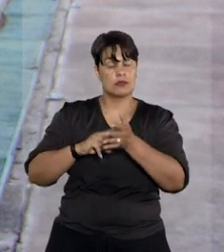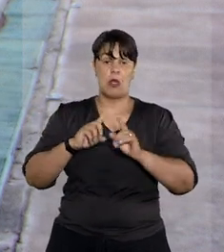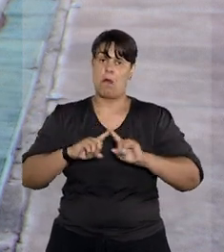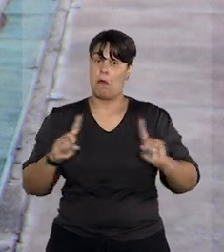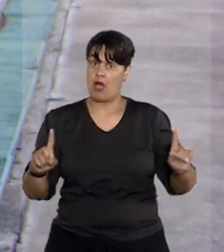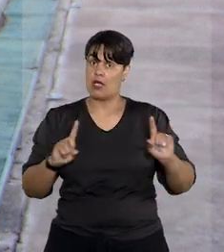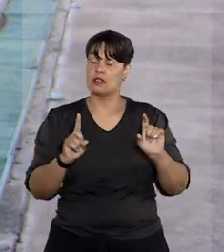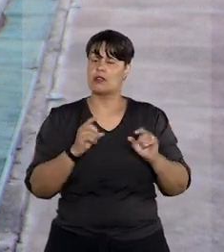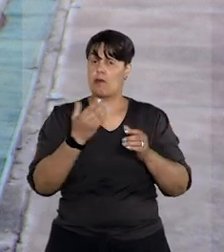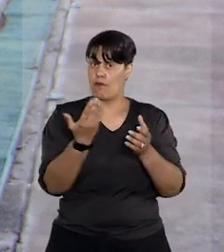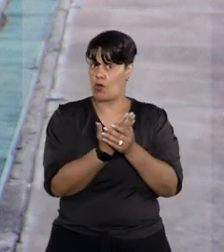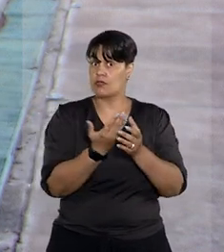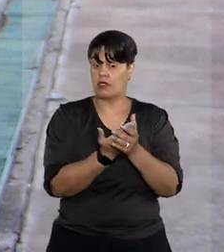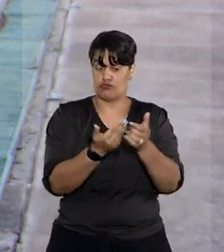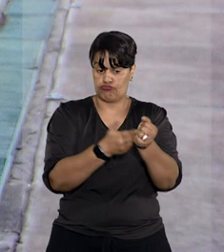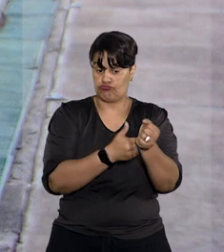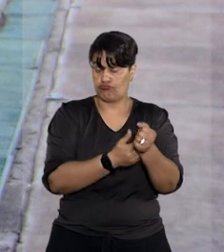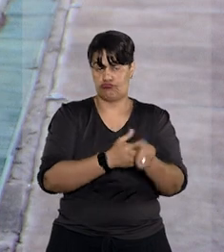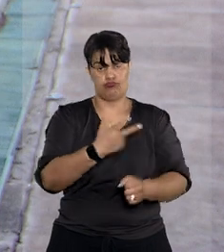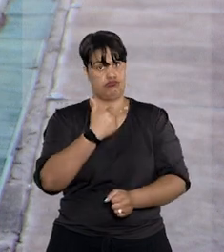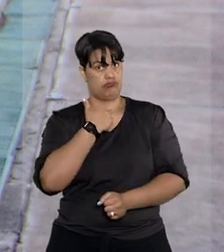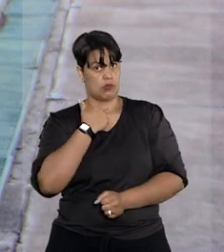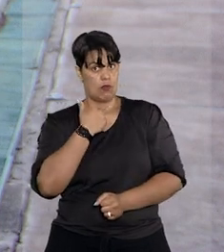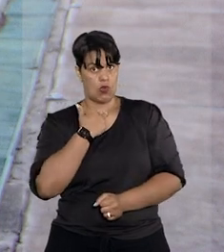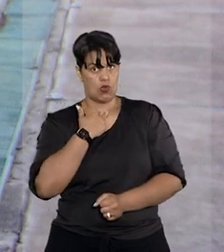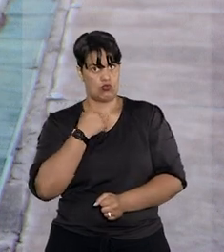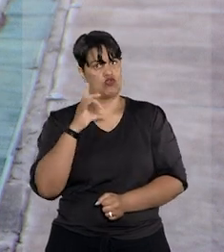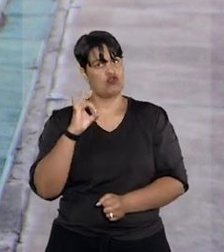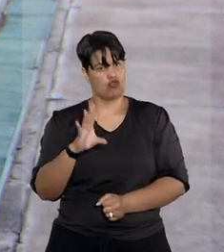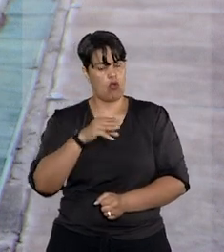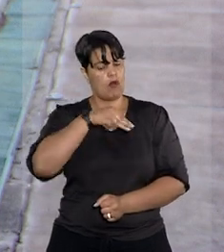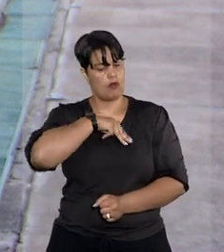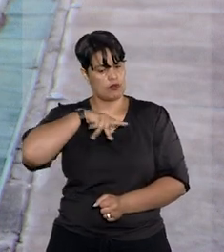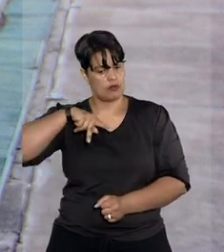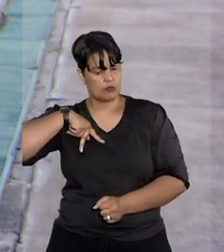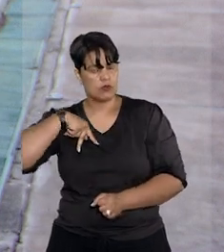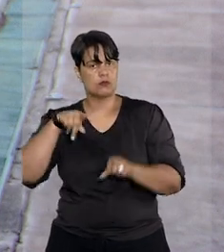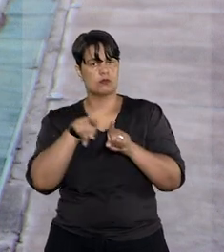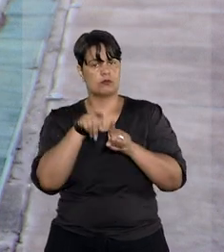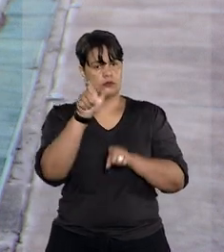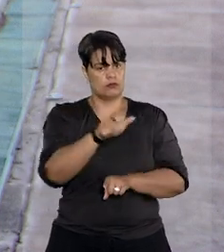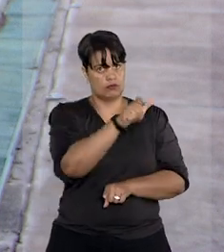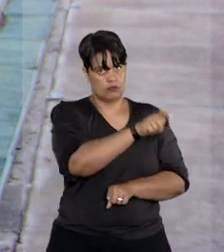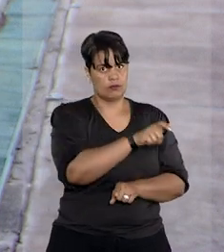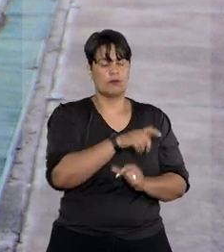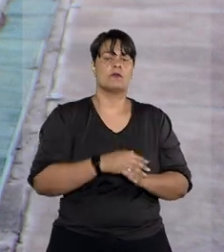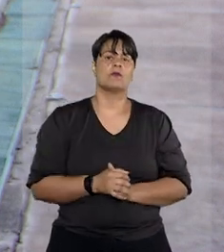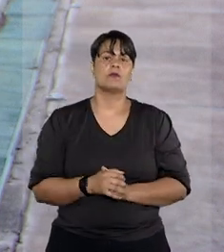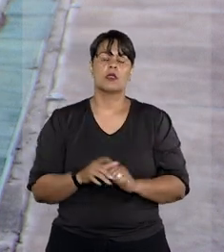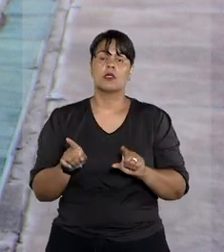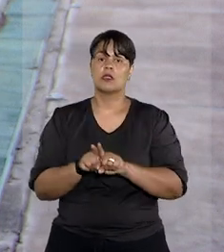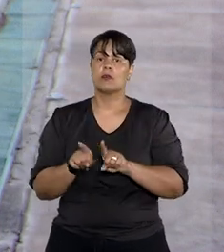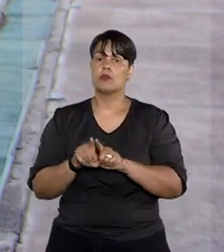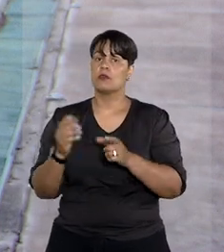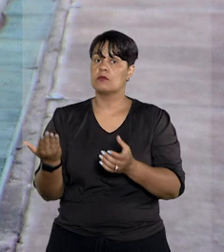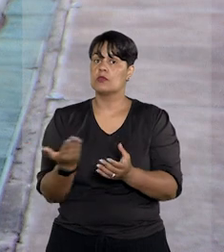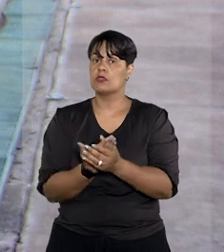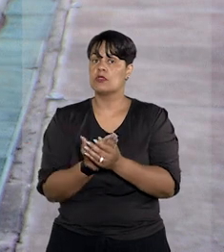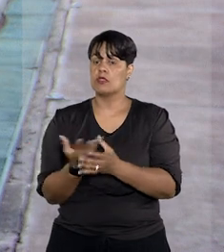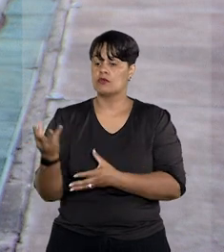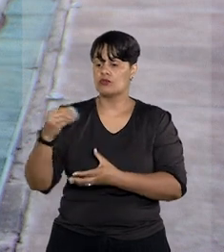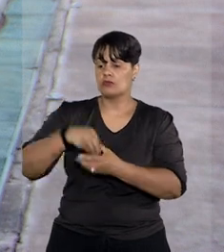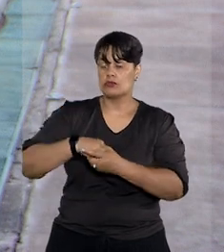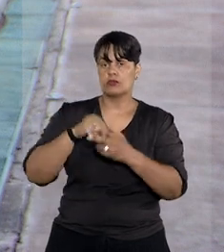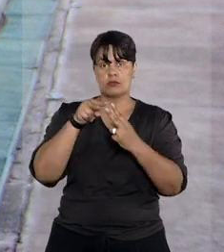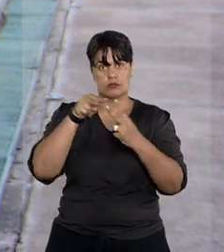exceção dos processos sigilosos, aos quais somente as partes e o Ministério Público terão acesso. Além disso, os processos incluídos